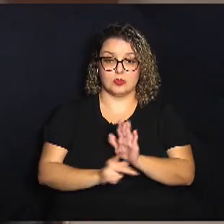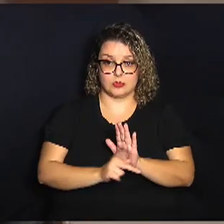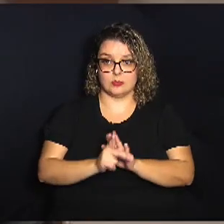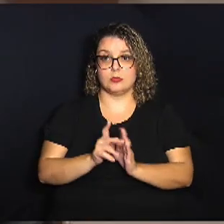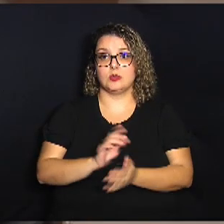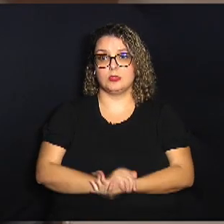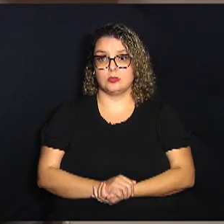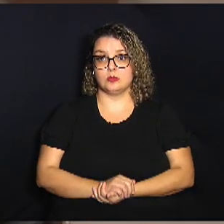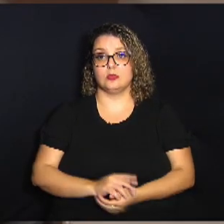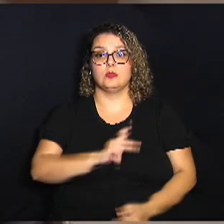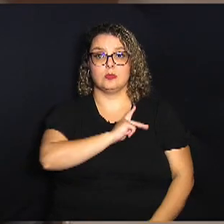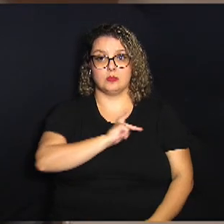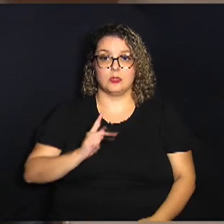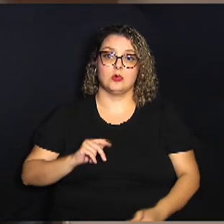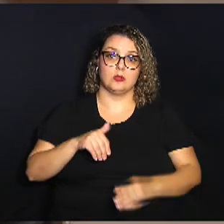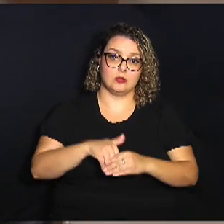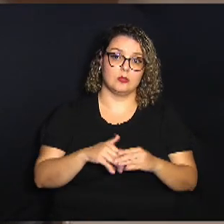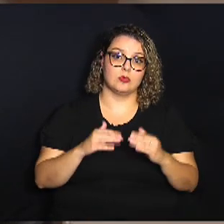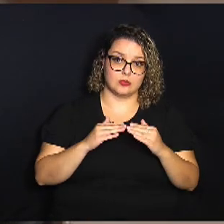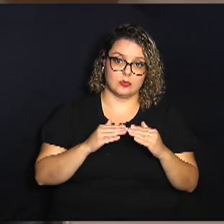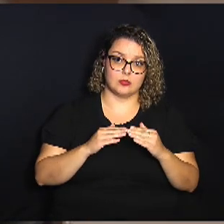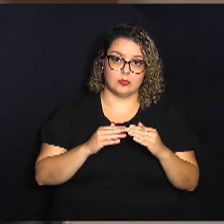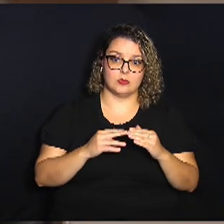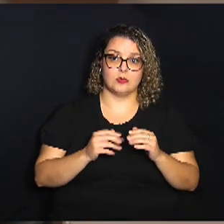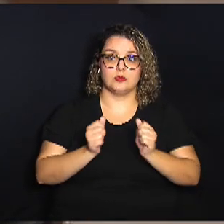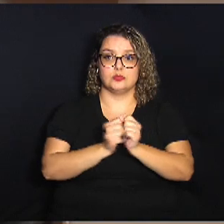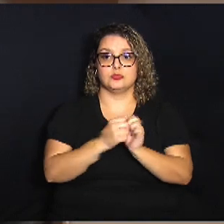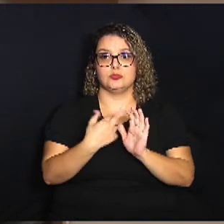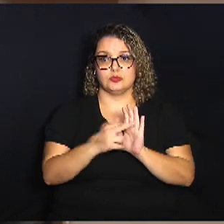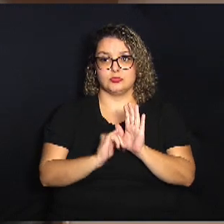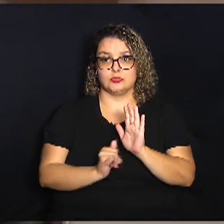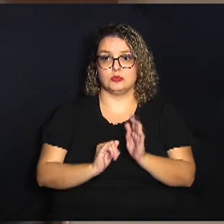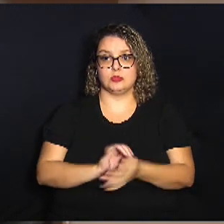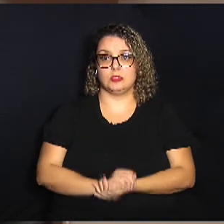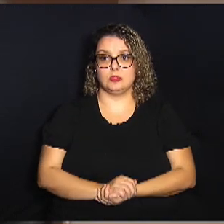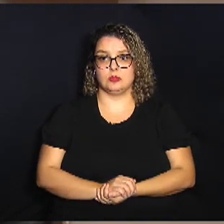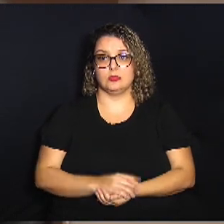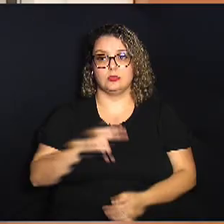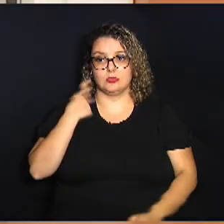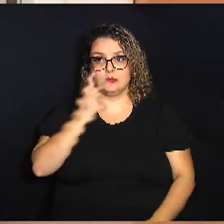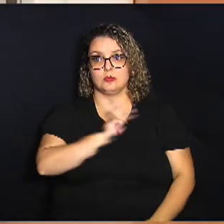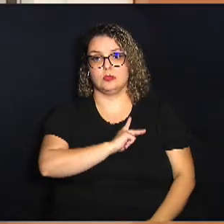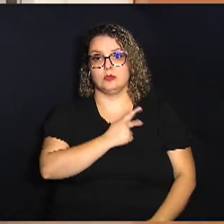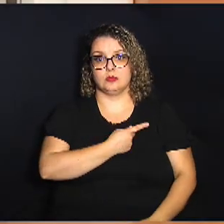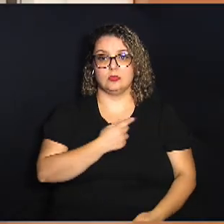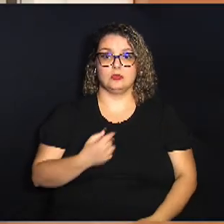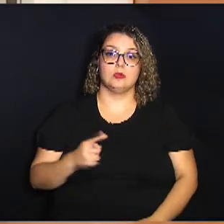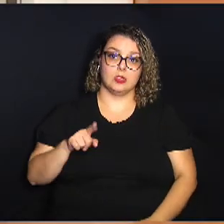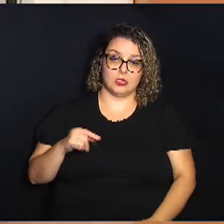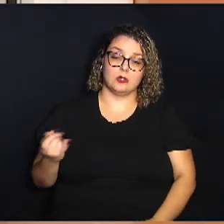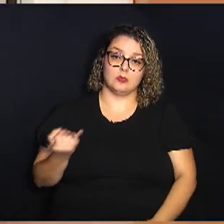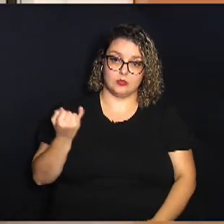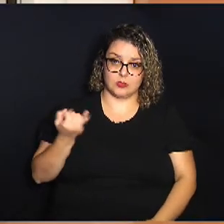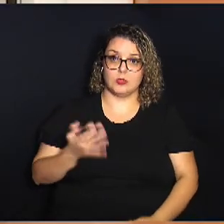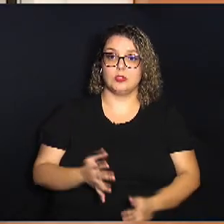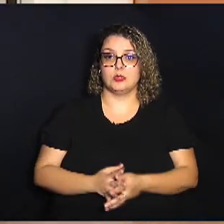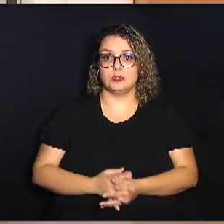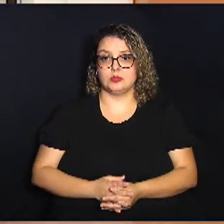presidente o voto favorável acompanhe o relator vereador Paulo Haddad é importante a gente